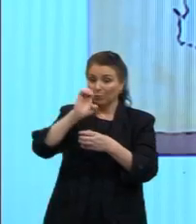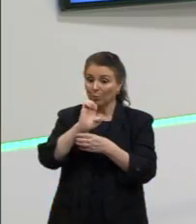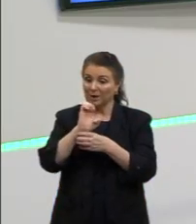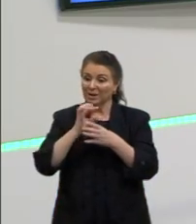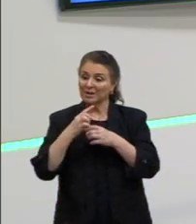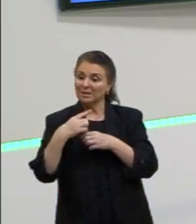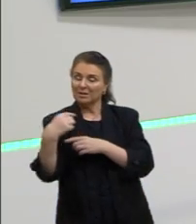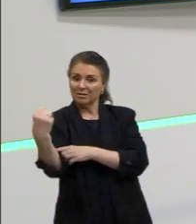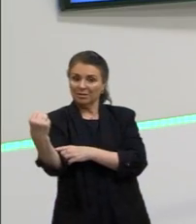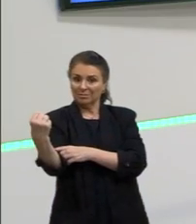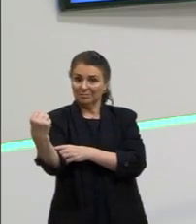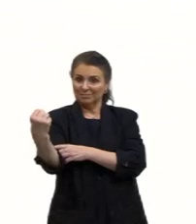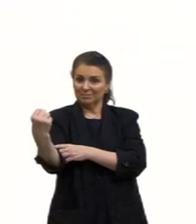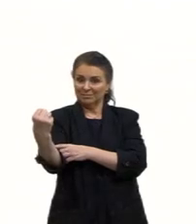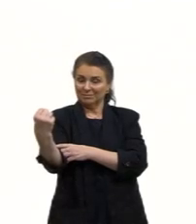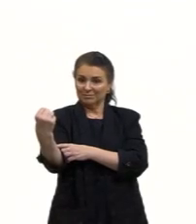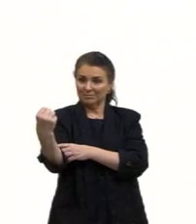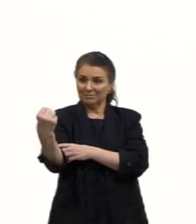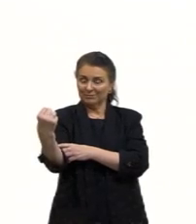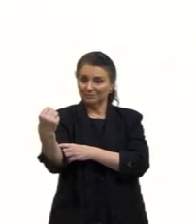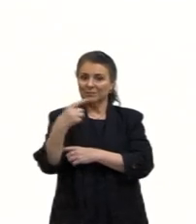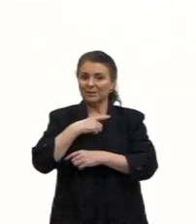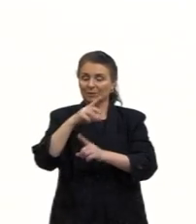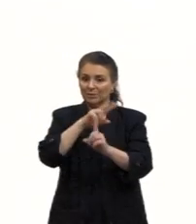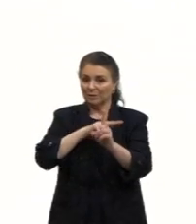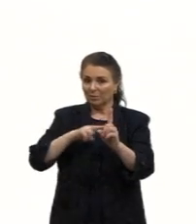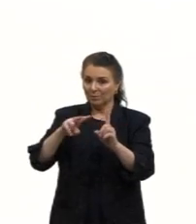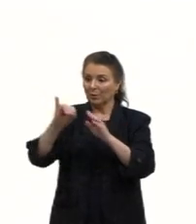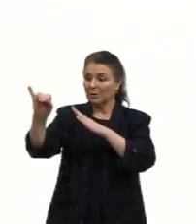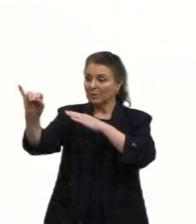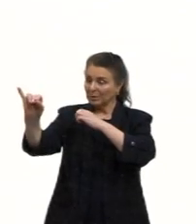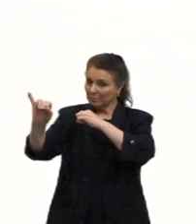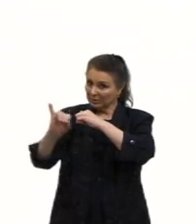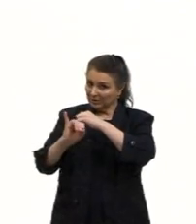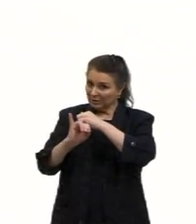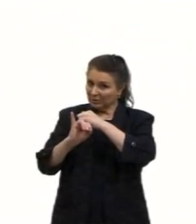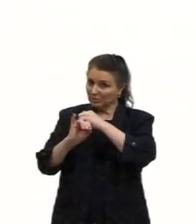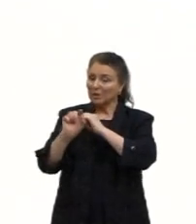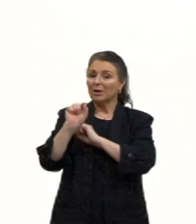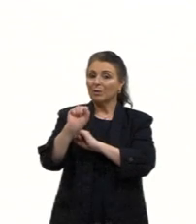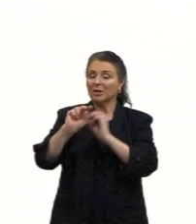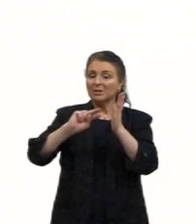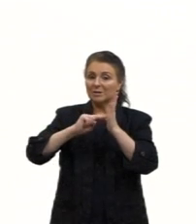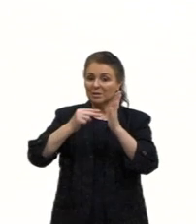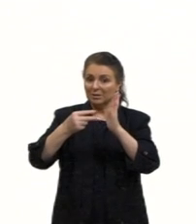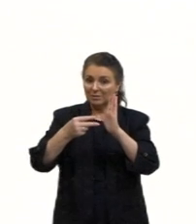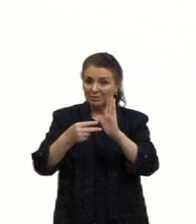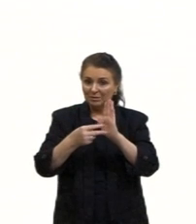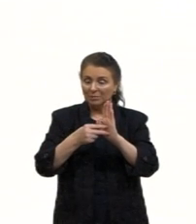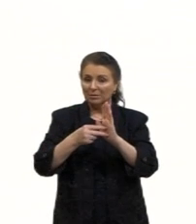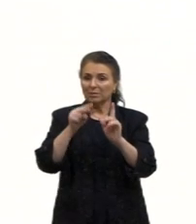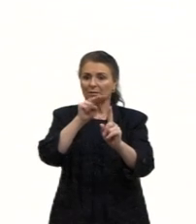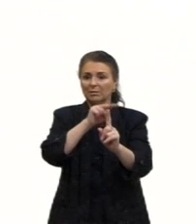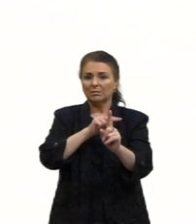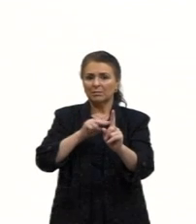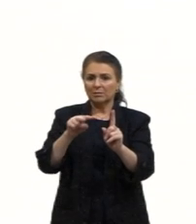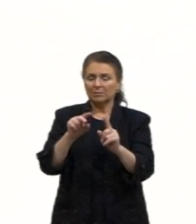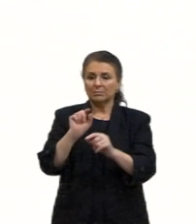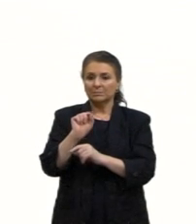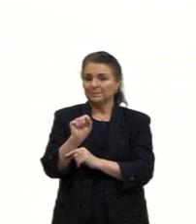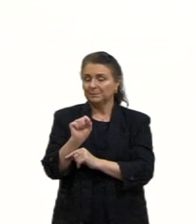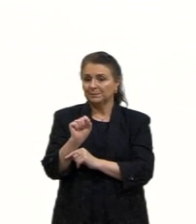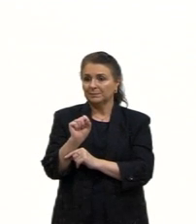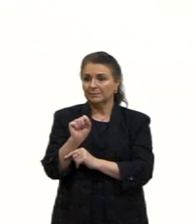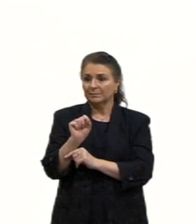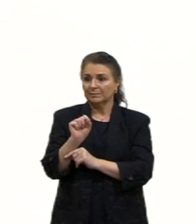da concepção, e o migrante é, migração é essa concepção aí. E aí vamos ver o que